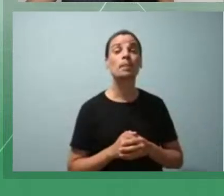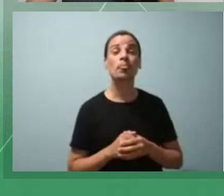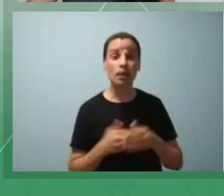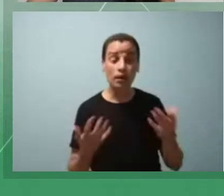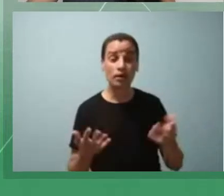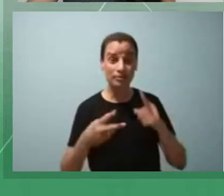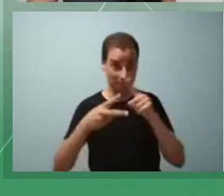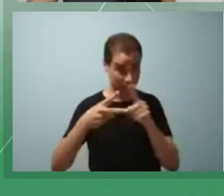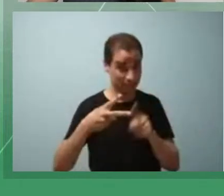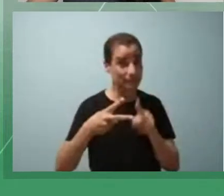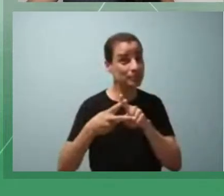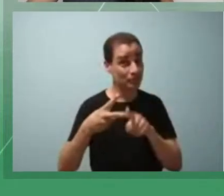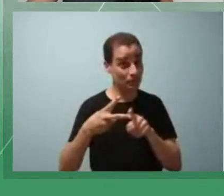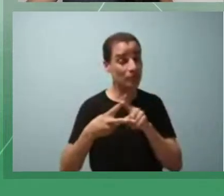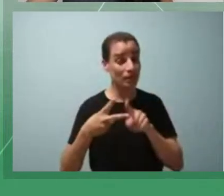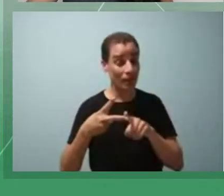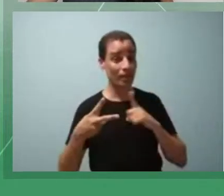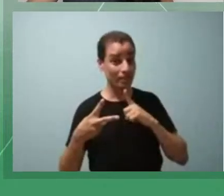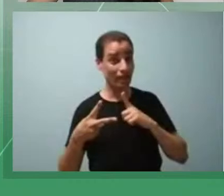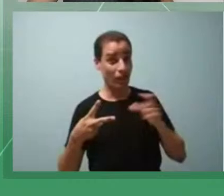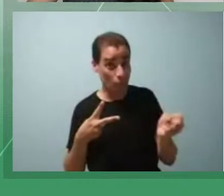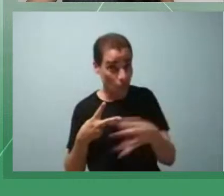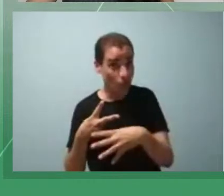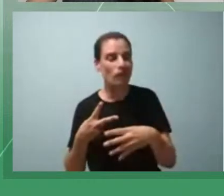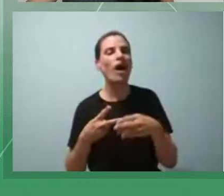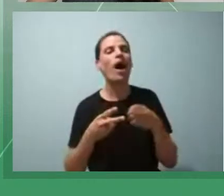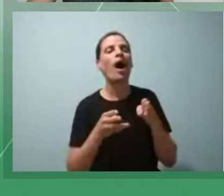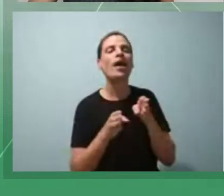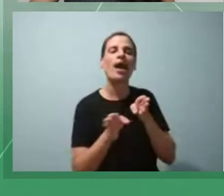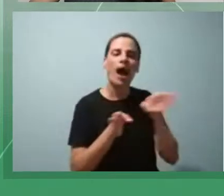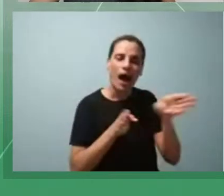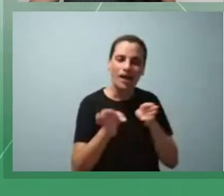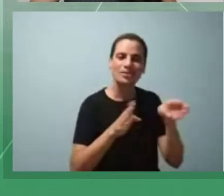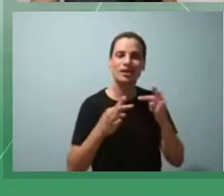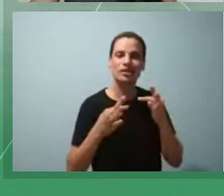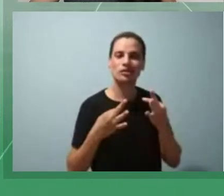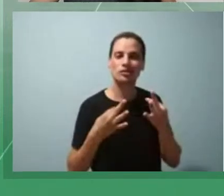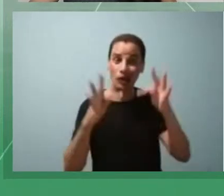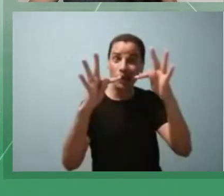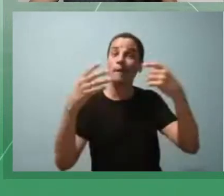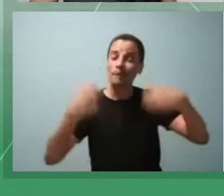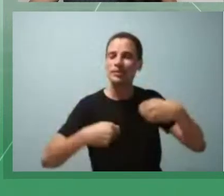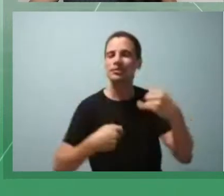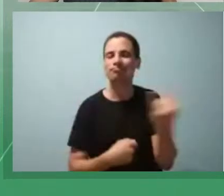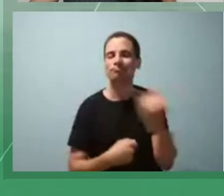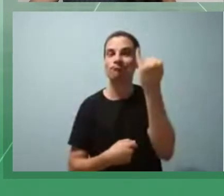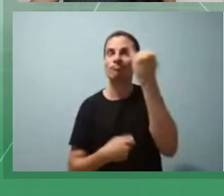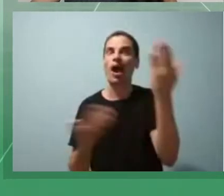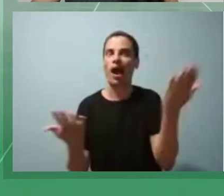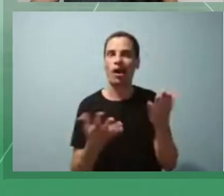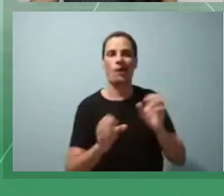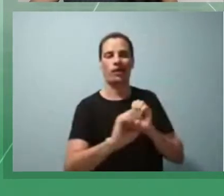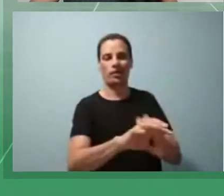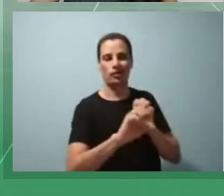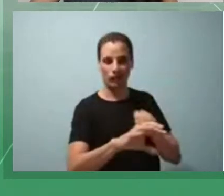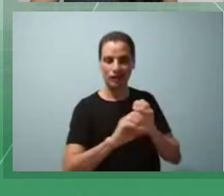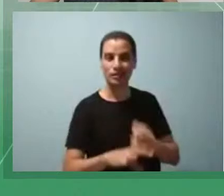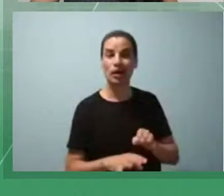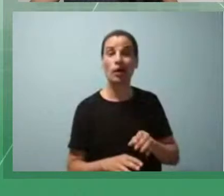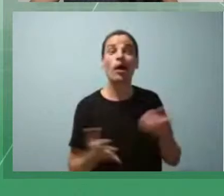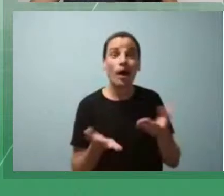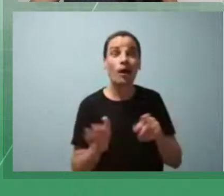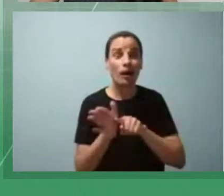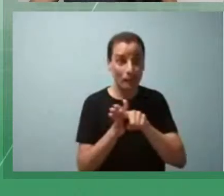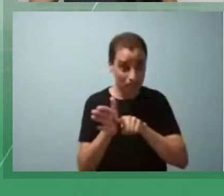perspectivas, o acesso à tecnologia ficou mais emergente na educação, né? E de acordo com uma pesquisa que